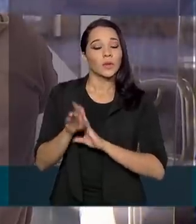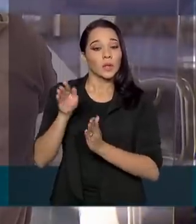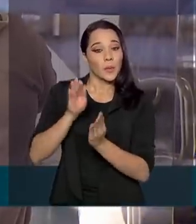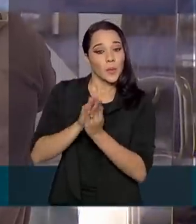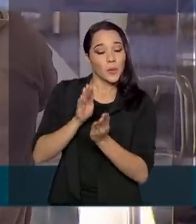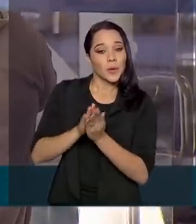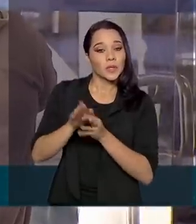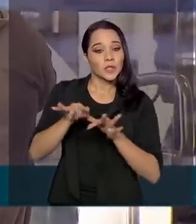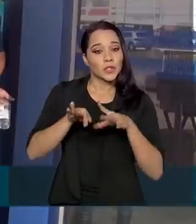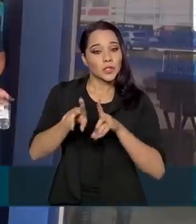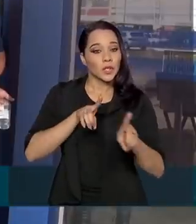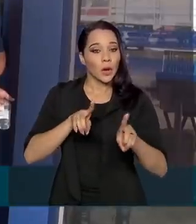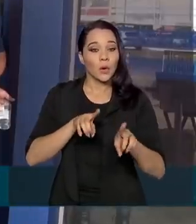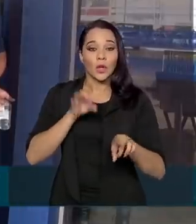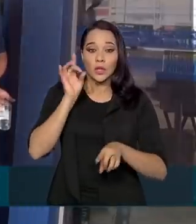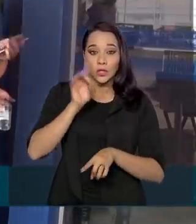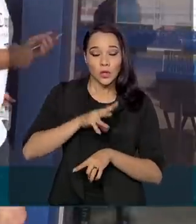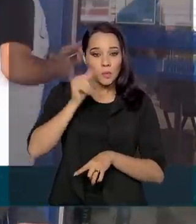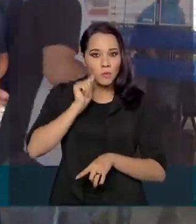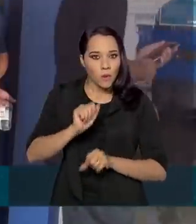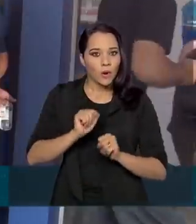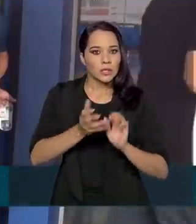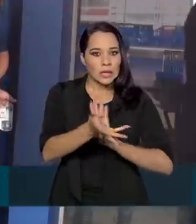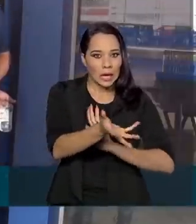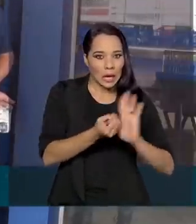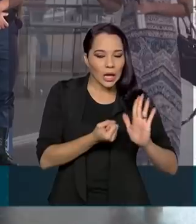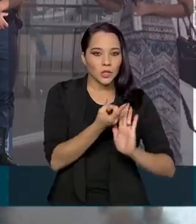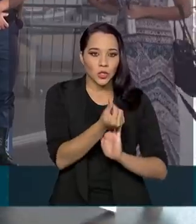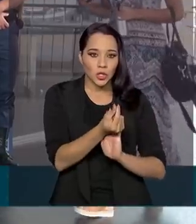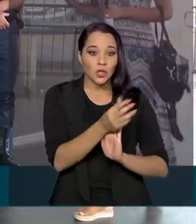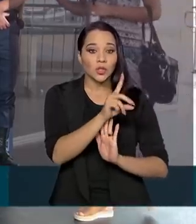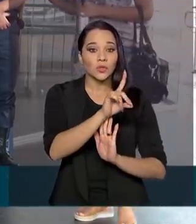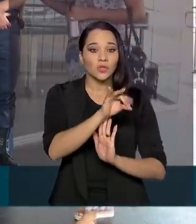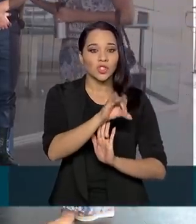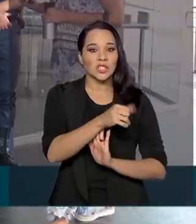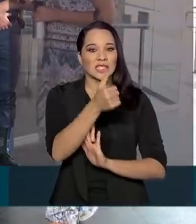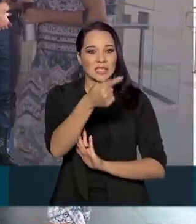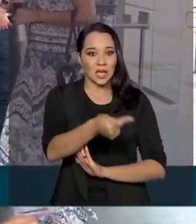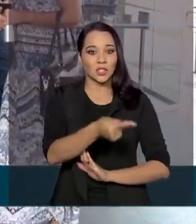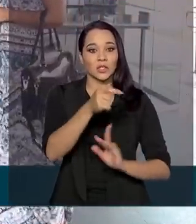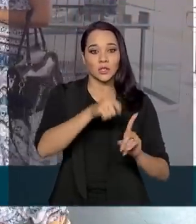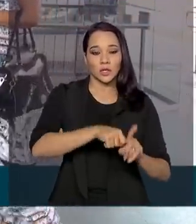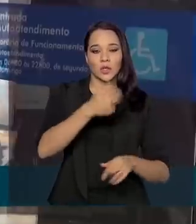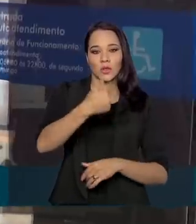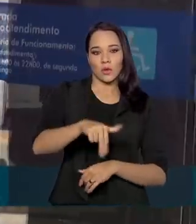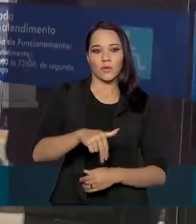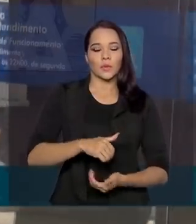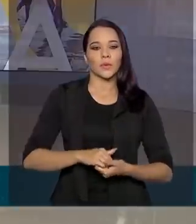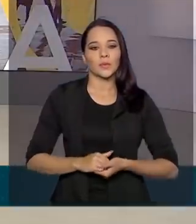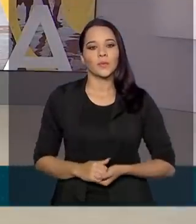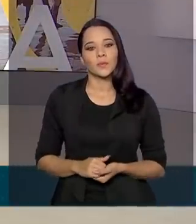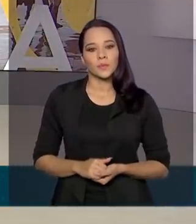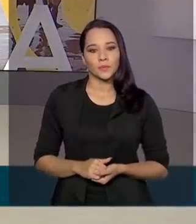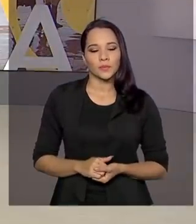poupança digital e só poderá ser sacado em espécie a partir do dia 7 de novembro.